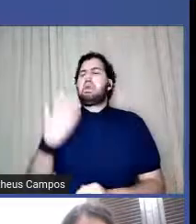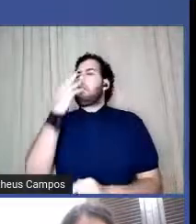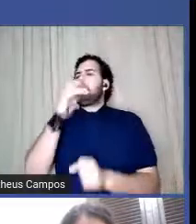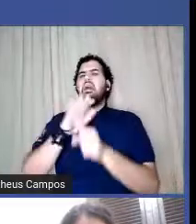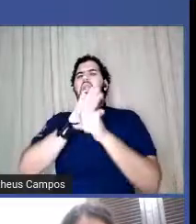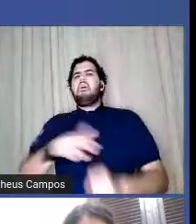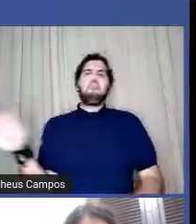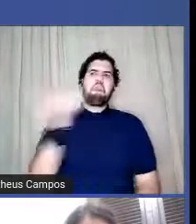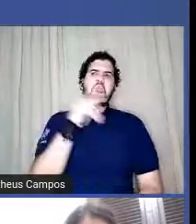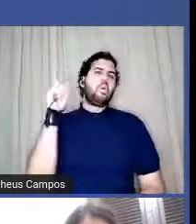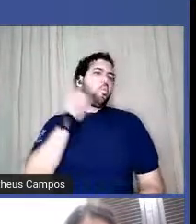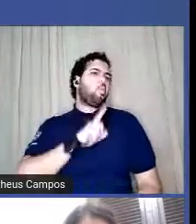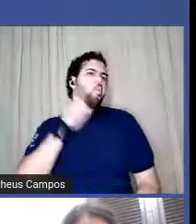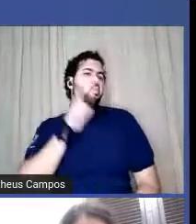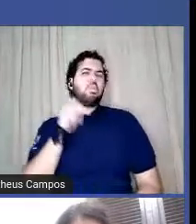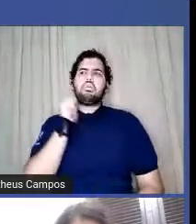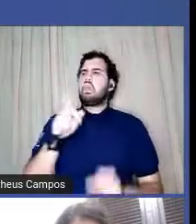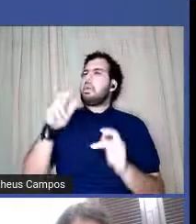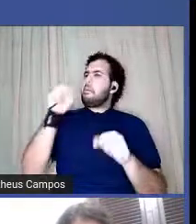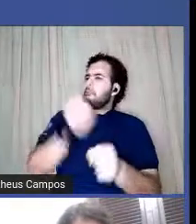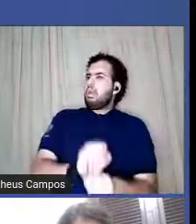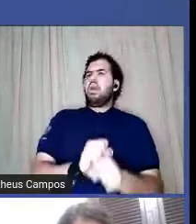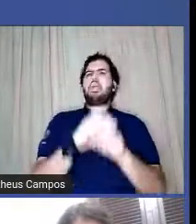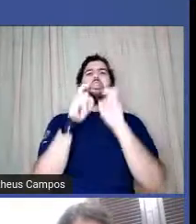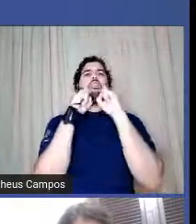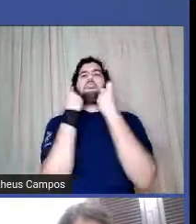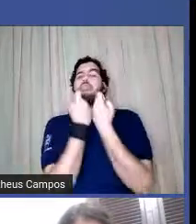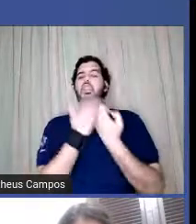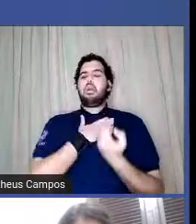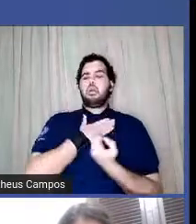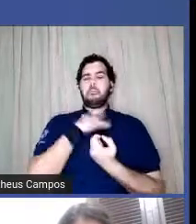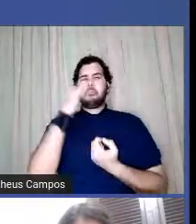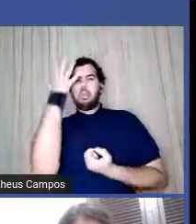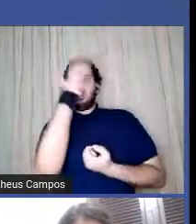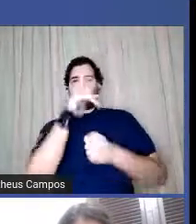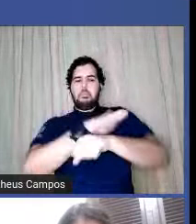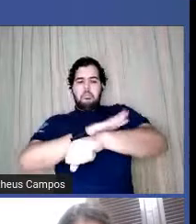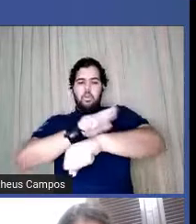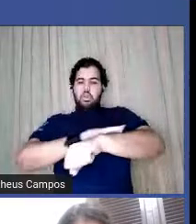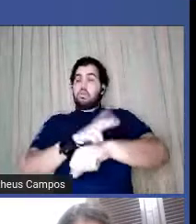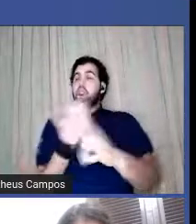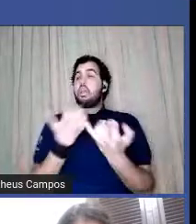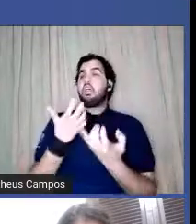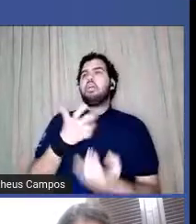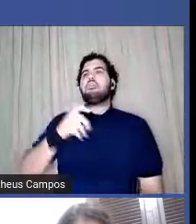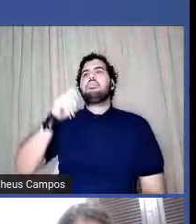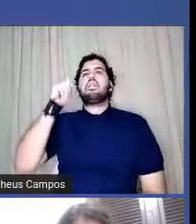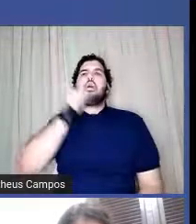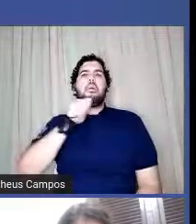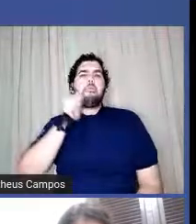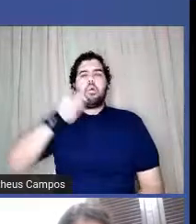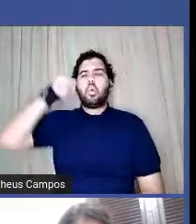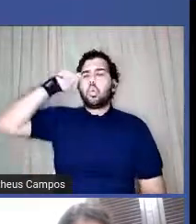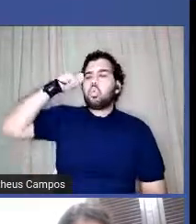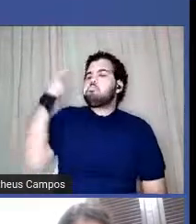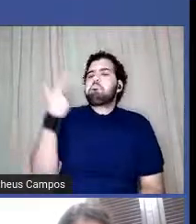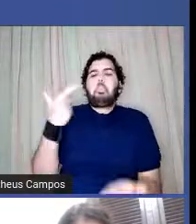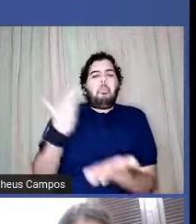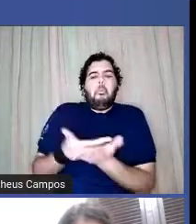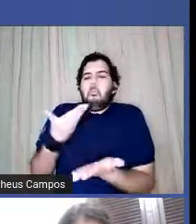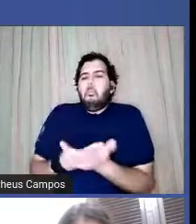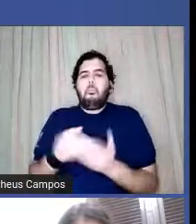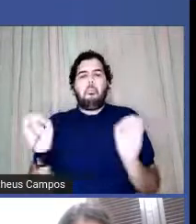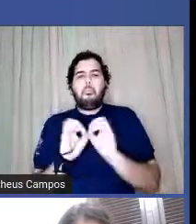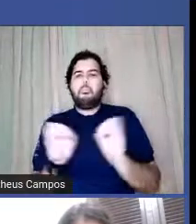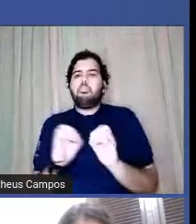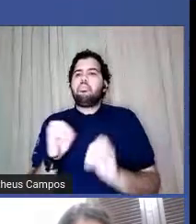e pare de sexualizar minha cor. Vocês querem as pretas necessitadas, sem estudo, drogadas e